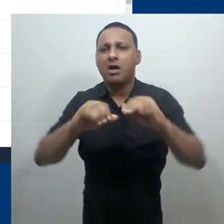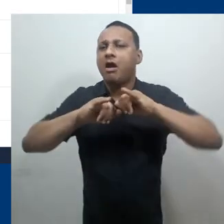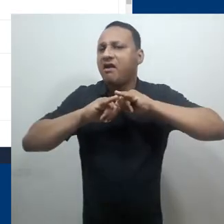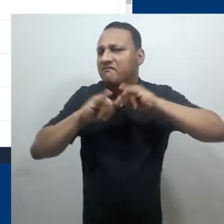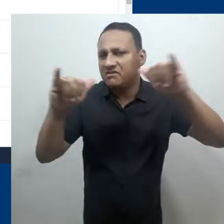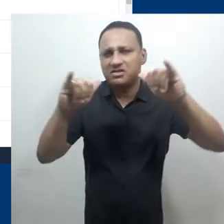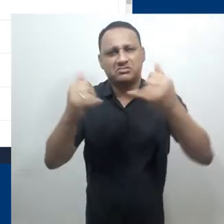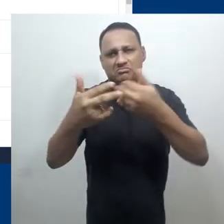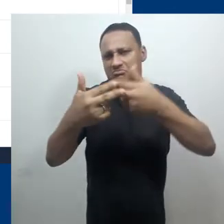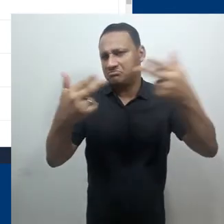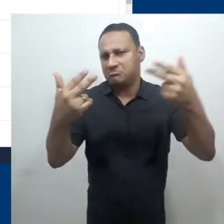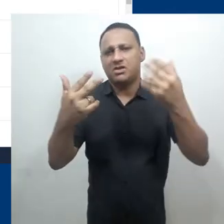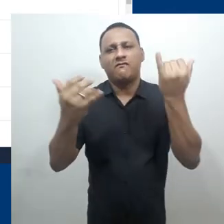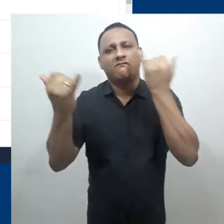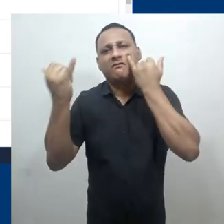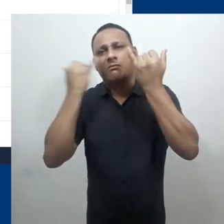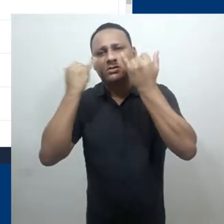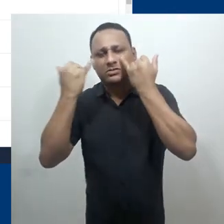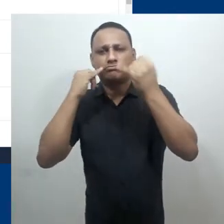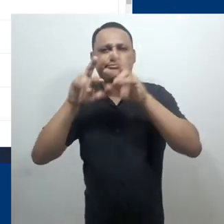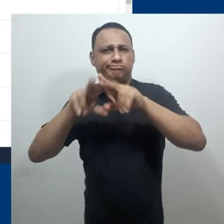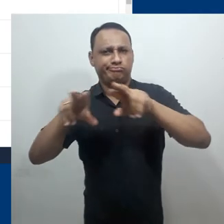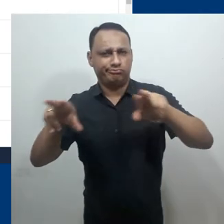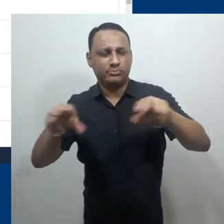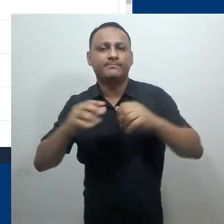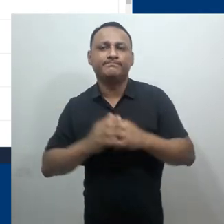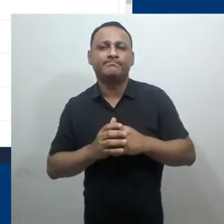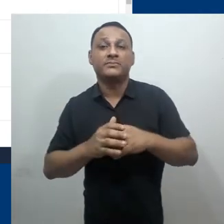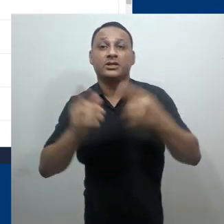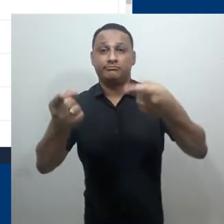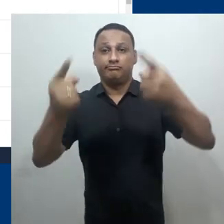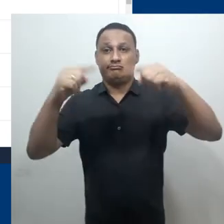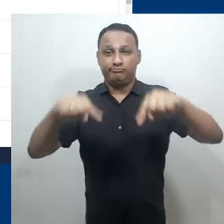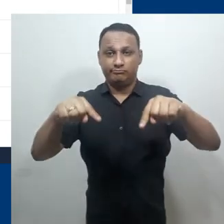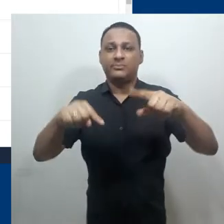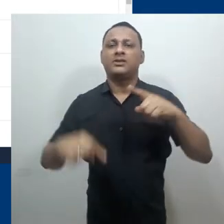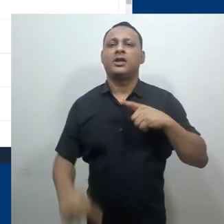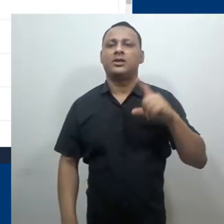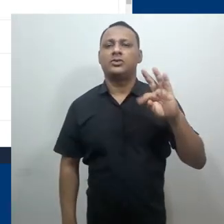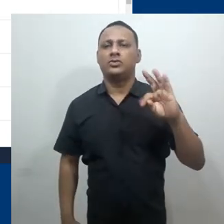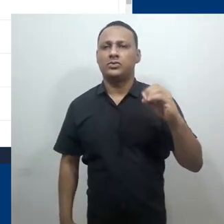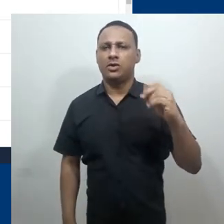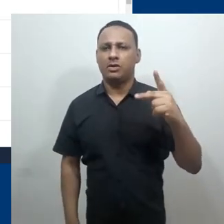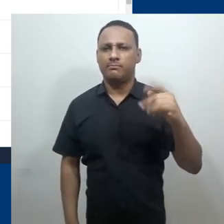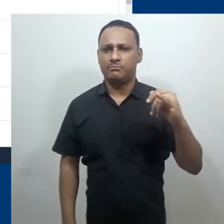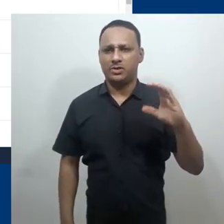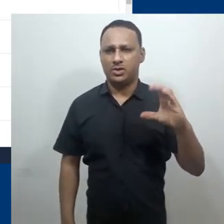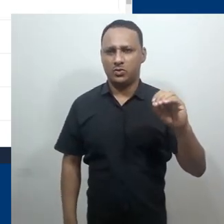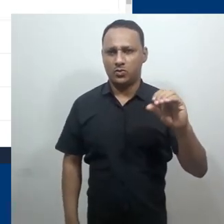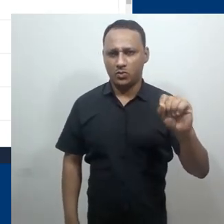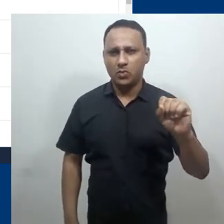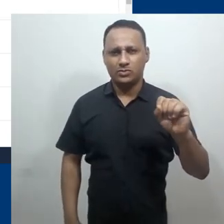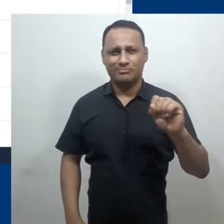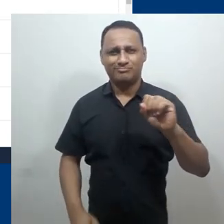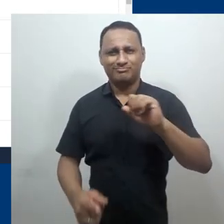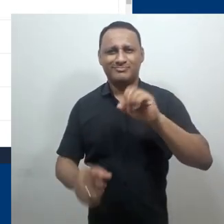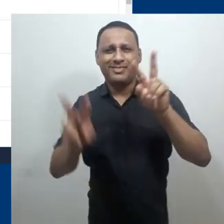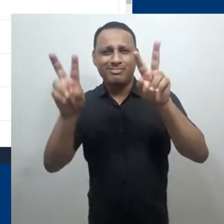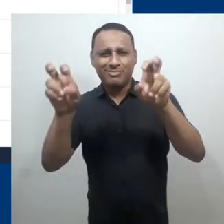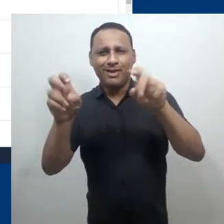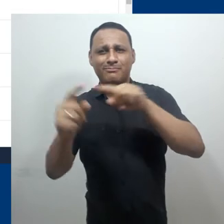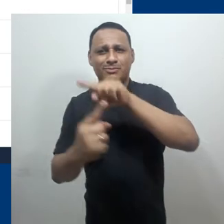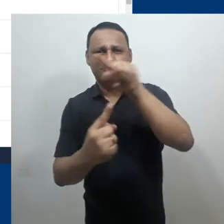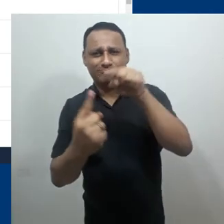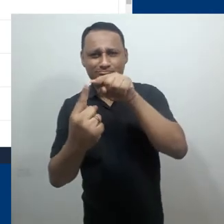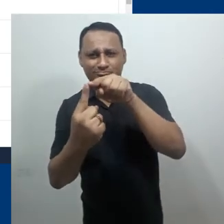que são importantes para o dia a dia dessa disciplina. A seguir, nós teremos tópicos. Repare que eu tenho tópicos de 1 a 10, mas